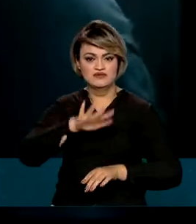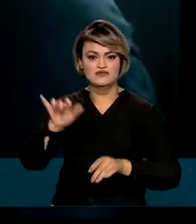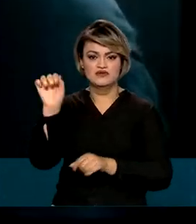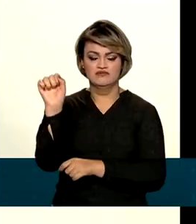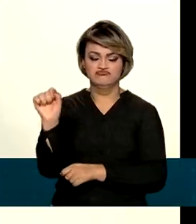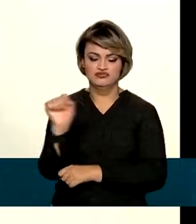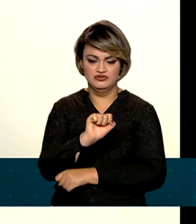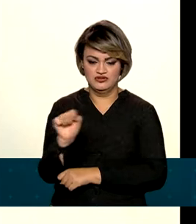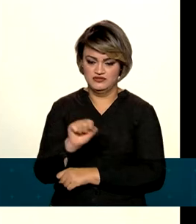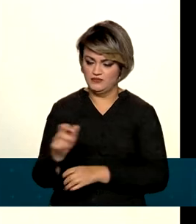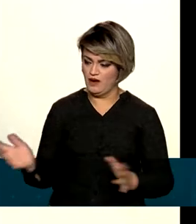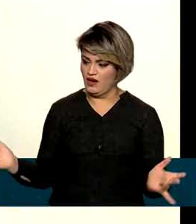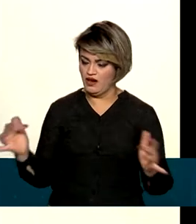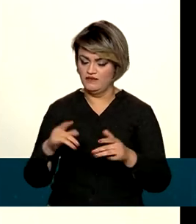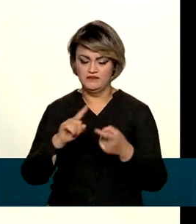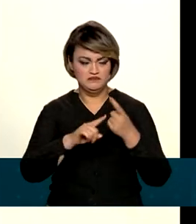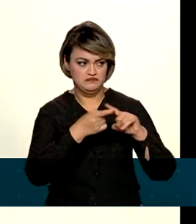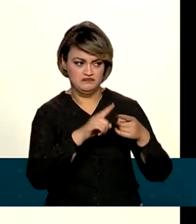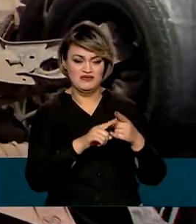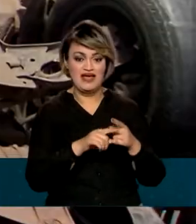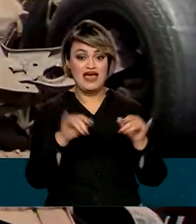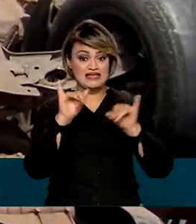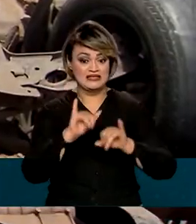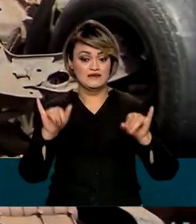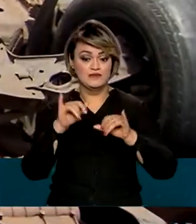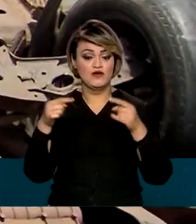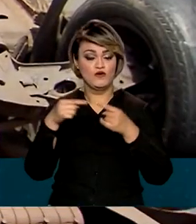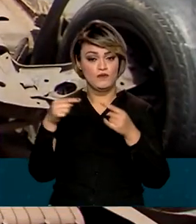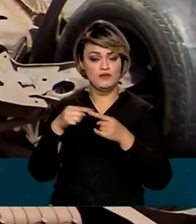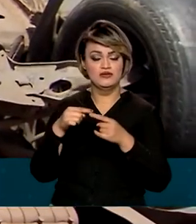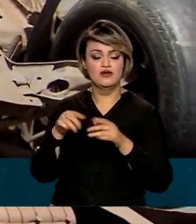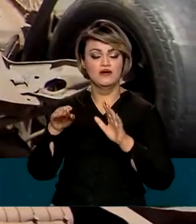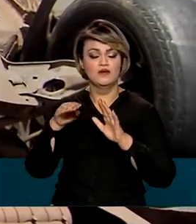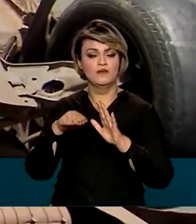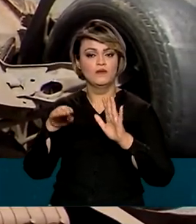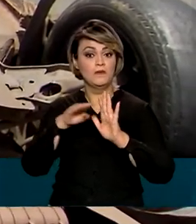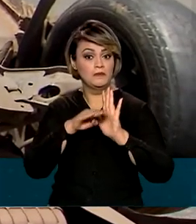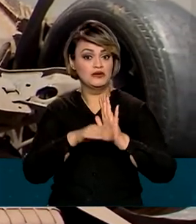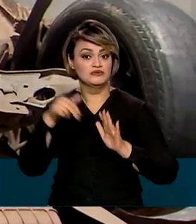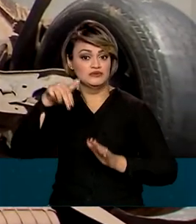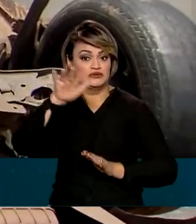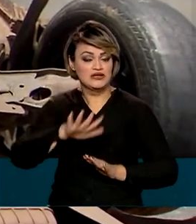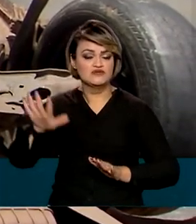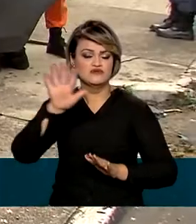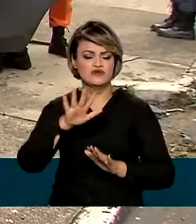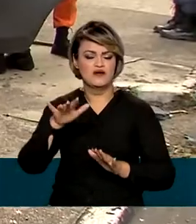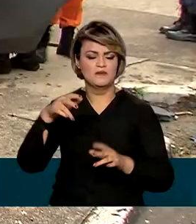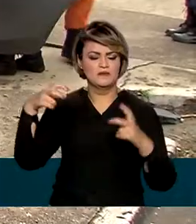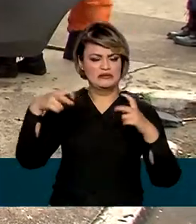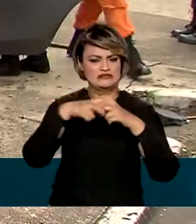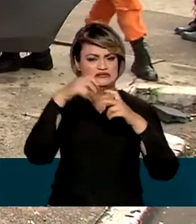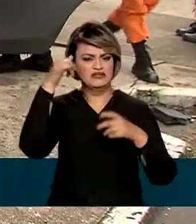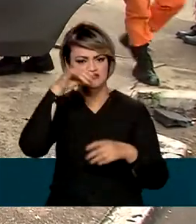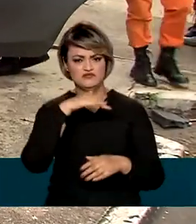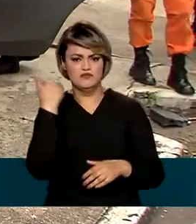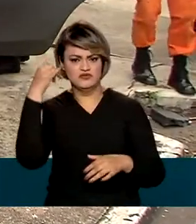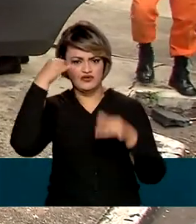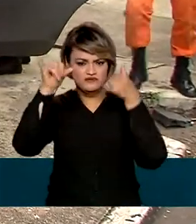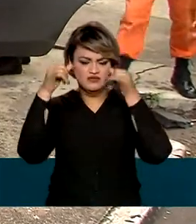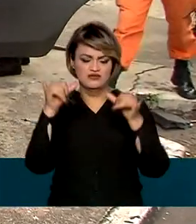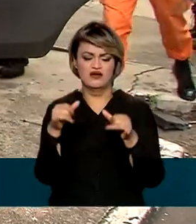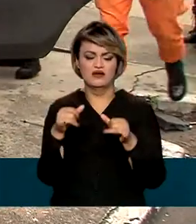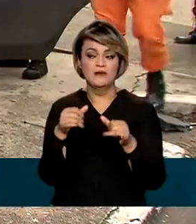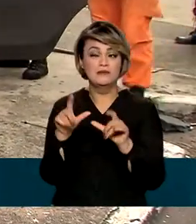o país. A campanha do Maio Amarelo está de acordo com o Plano Nacional de Redução de Mortes no Trânsito. O objetivo é